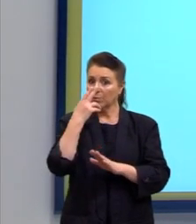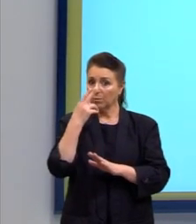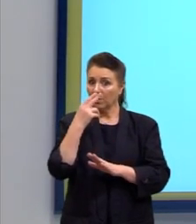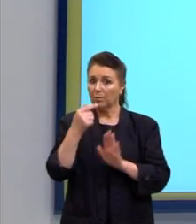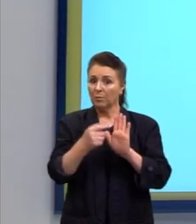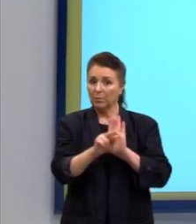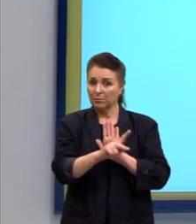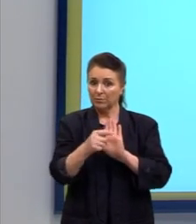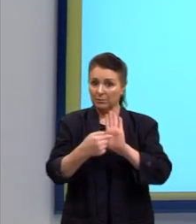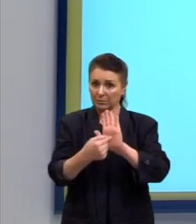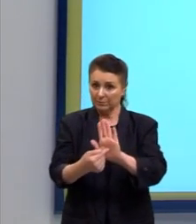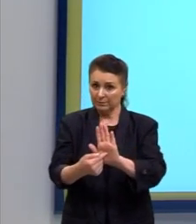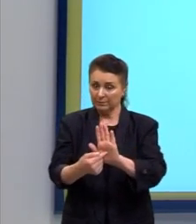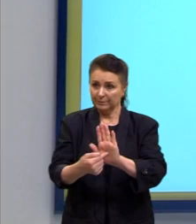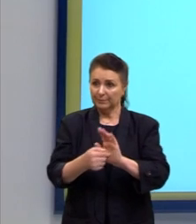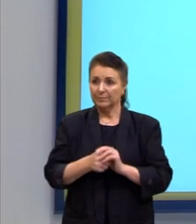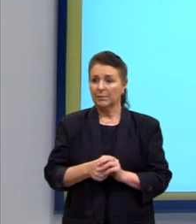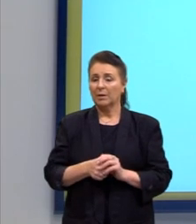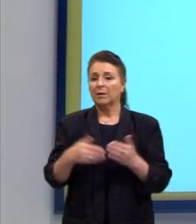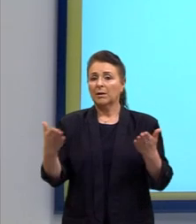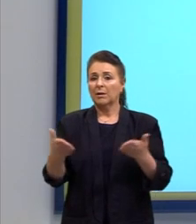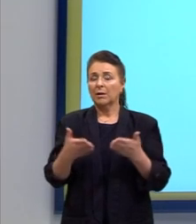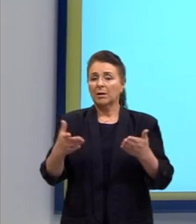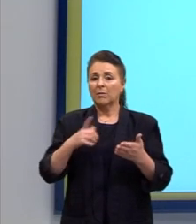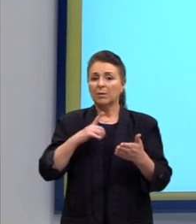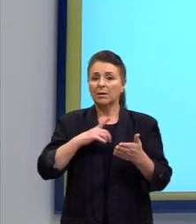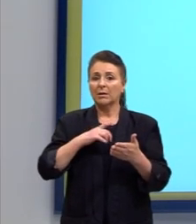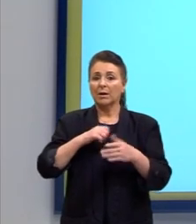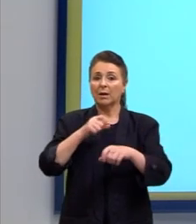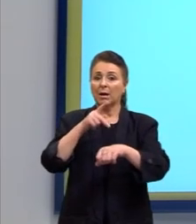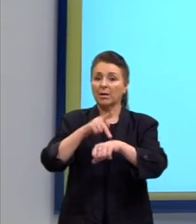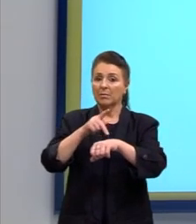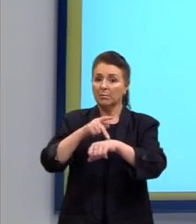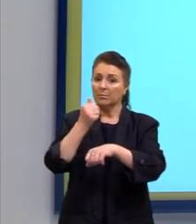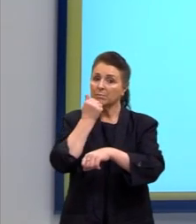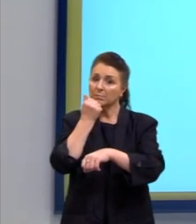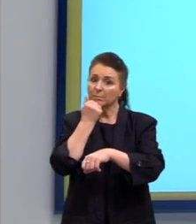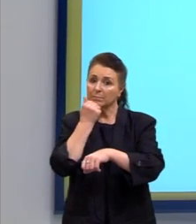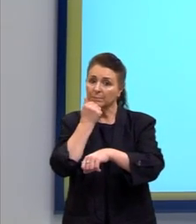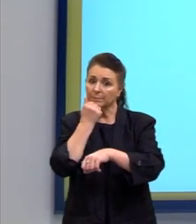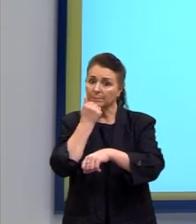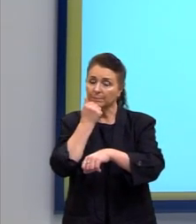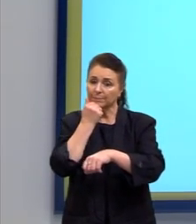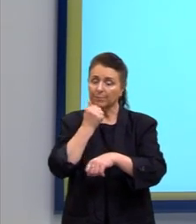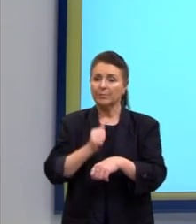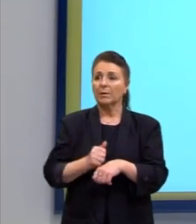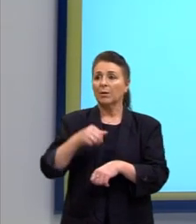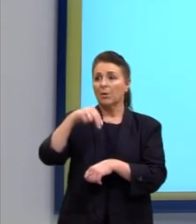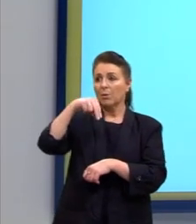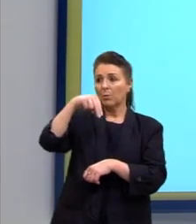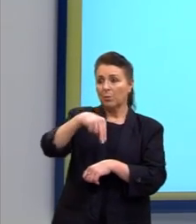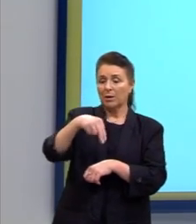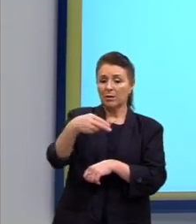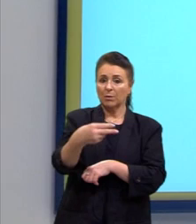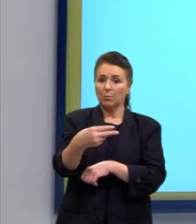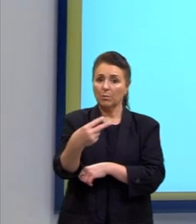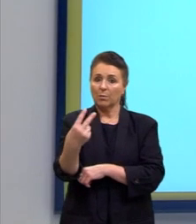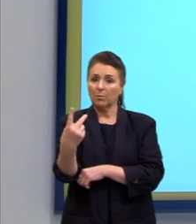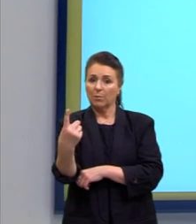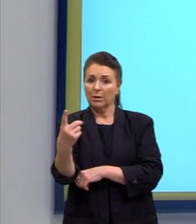aí nós temos que trabalhar agora com as pedras, fazer o mesmo processo. O N era igual a 15 e o